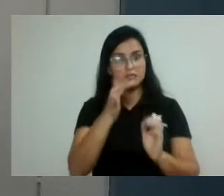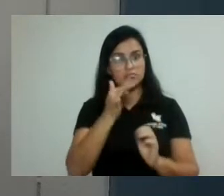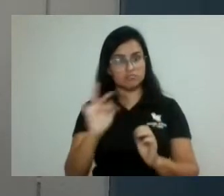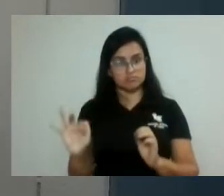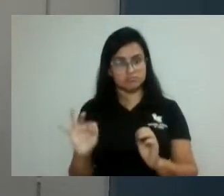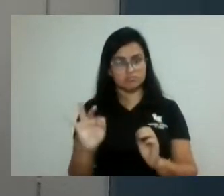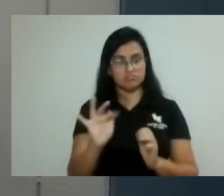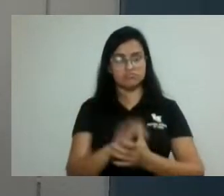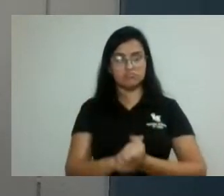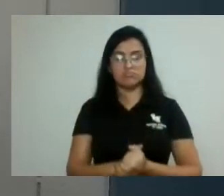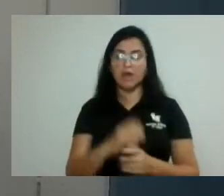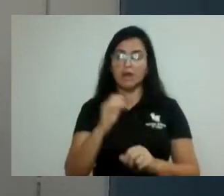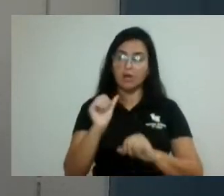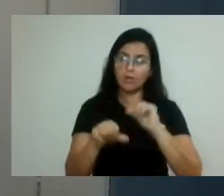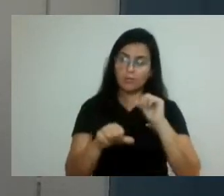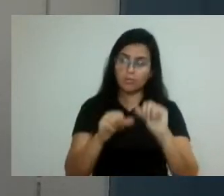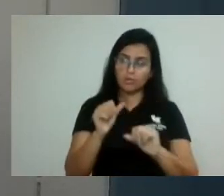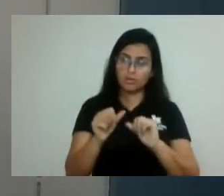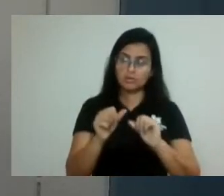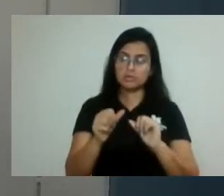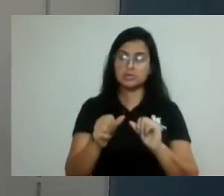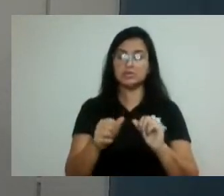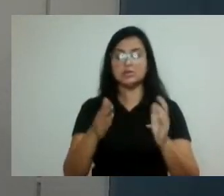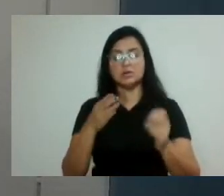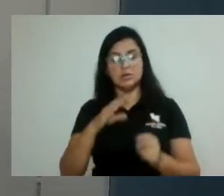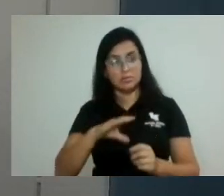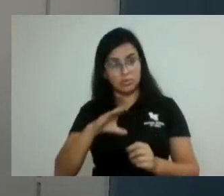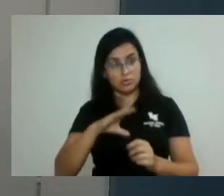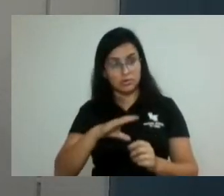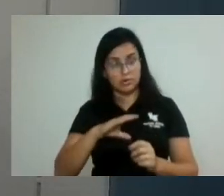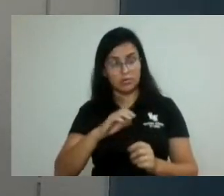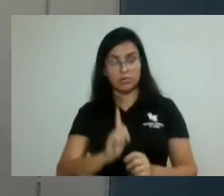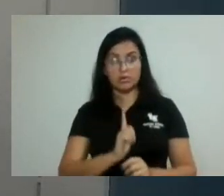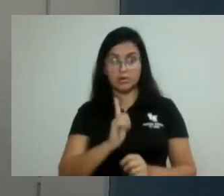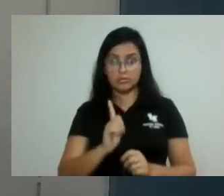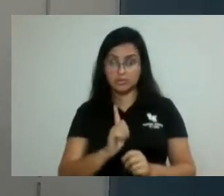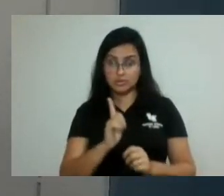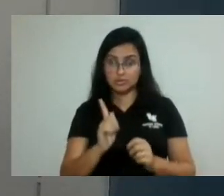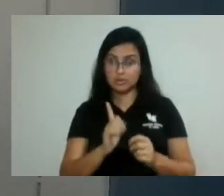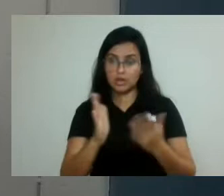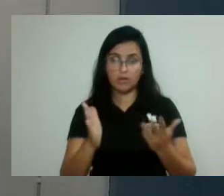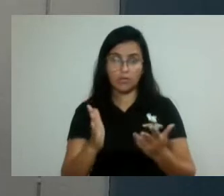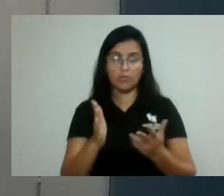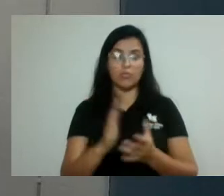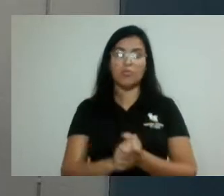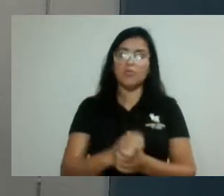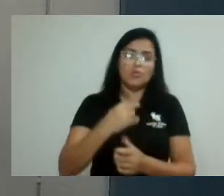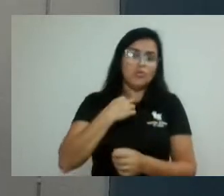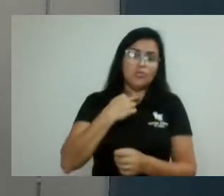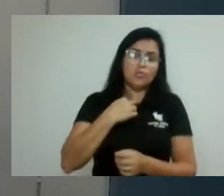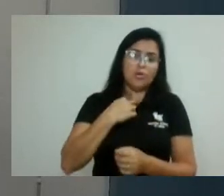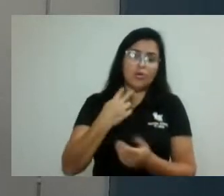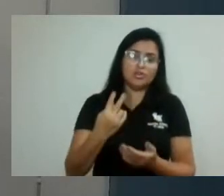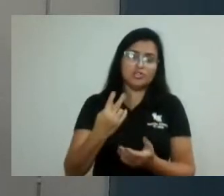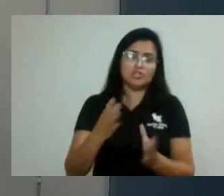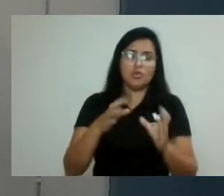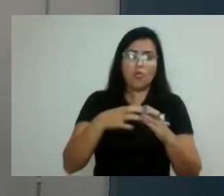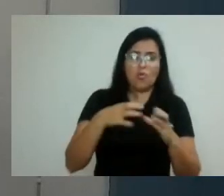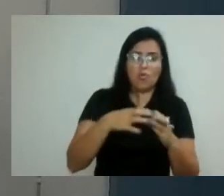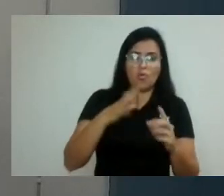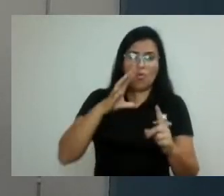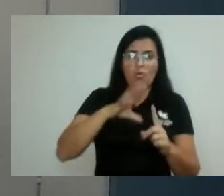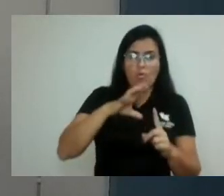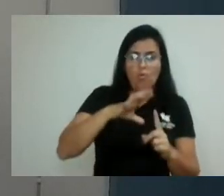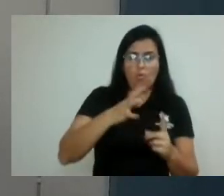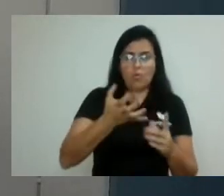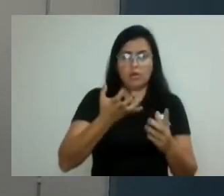língua portuguesa na parte gramatical, elas demandam de tempo, não pode ser o grupo XY aquele que pode chegar e mudar o aprendizado da